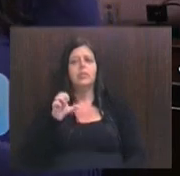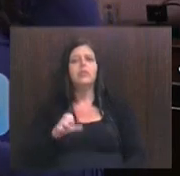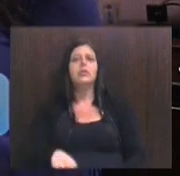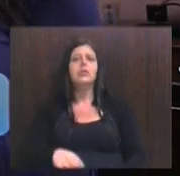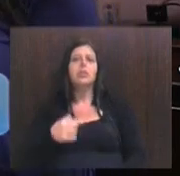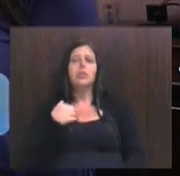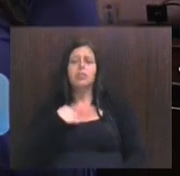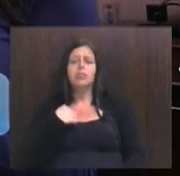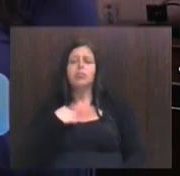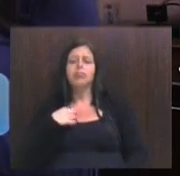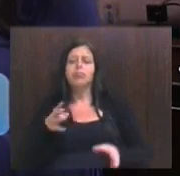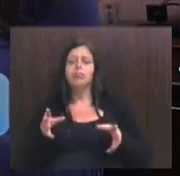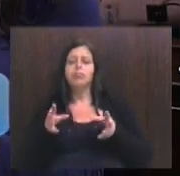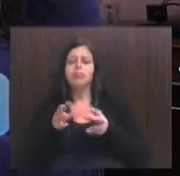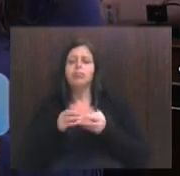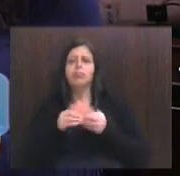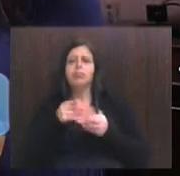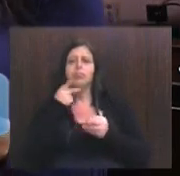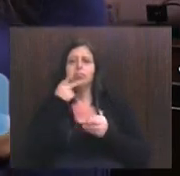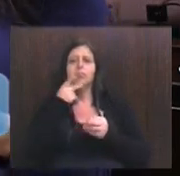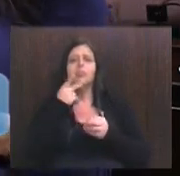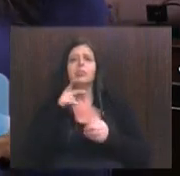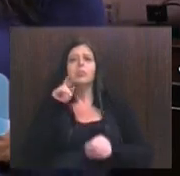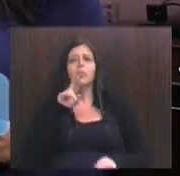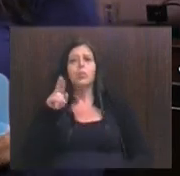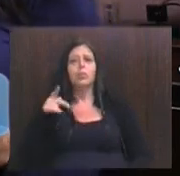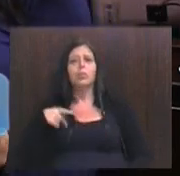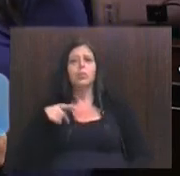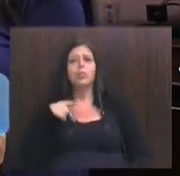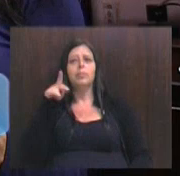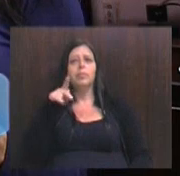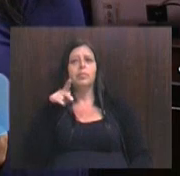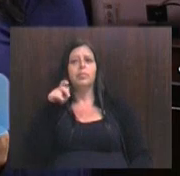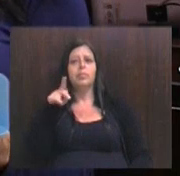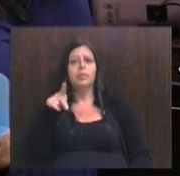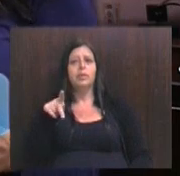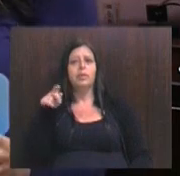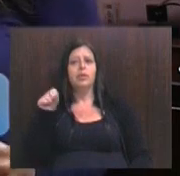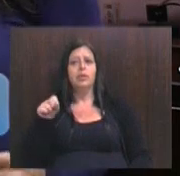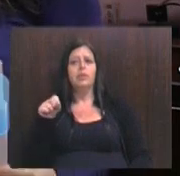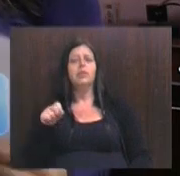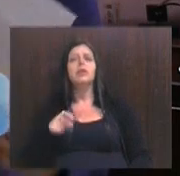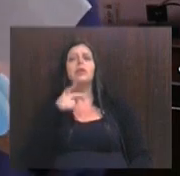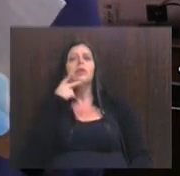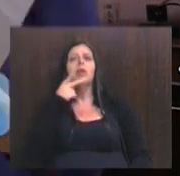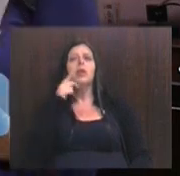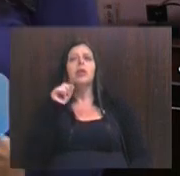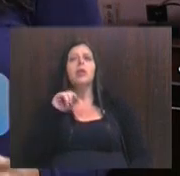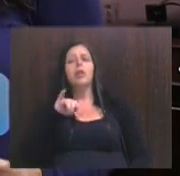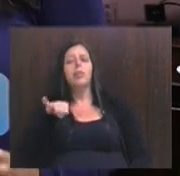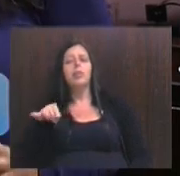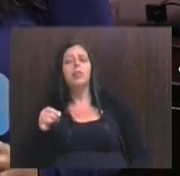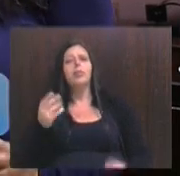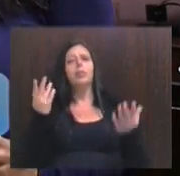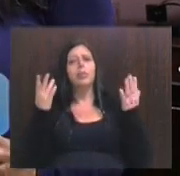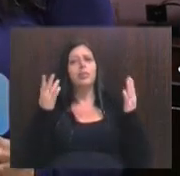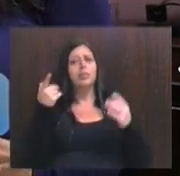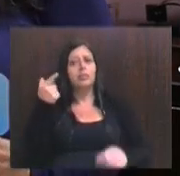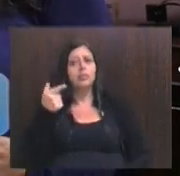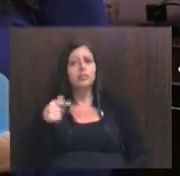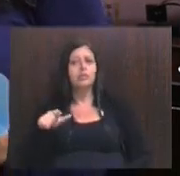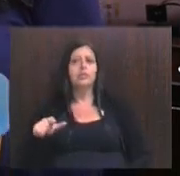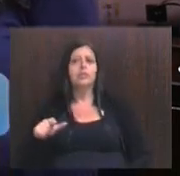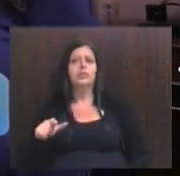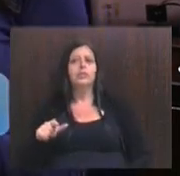me somo em nome do PPS, dizendo que, aproveitando para parabenizar mais uma